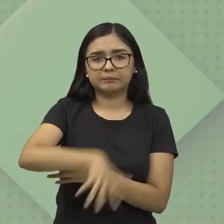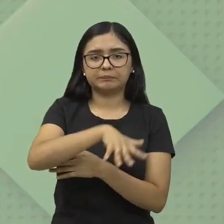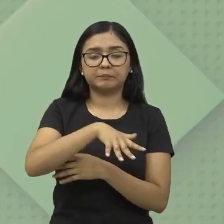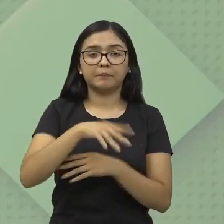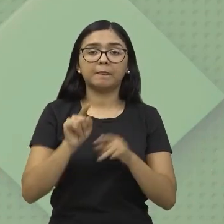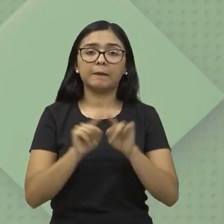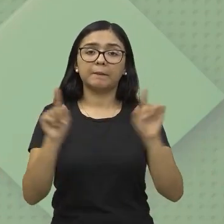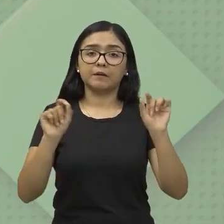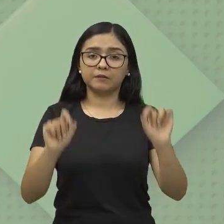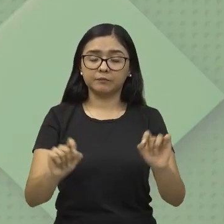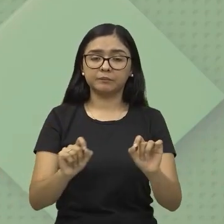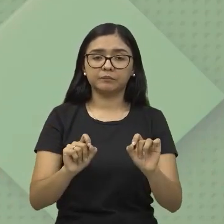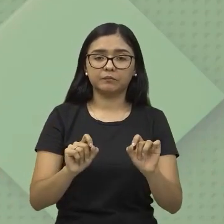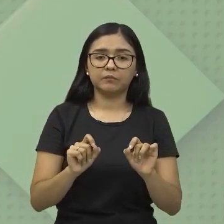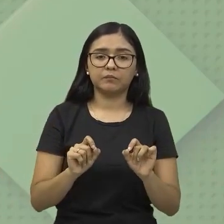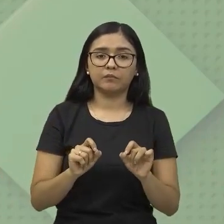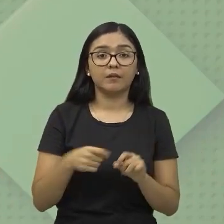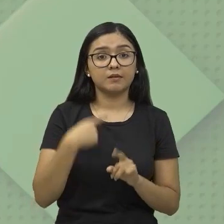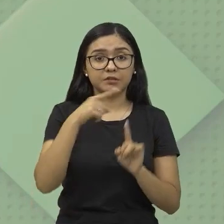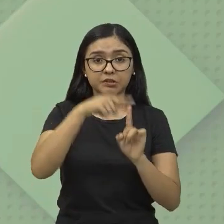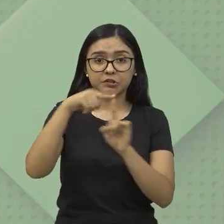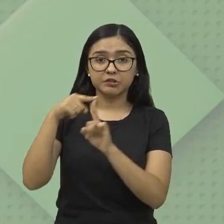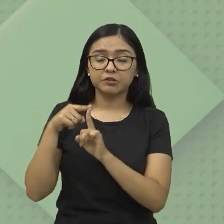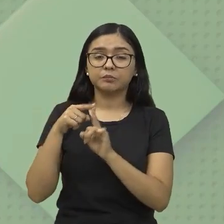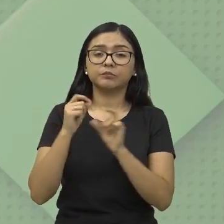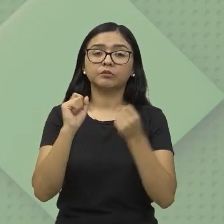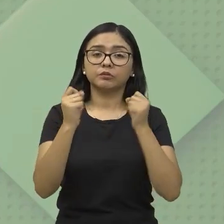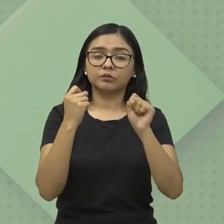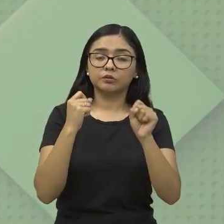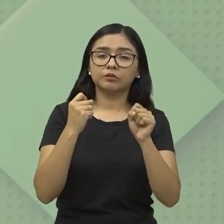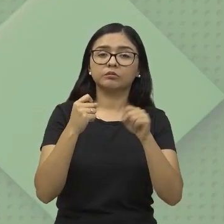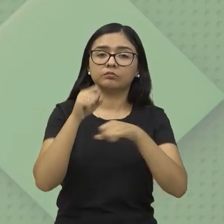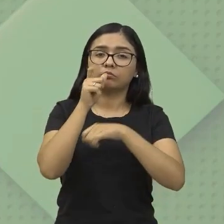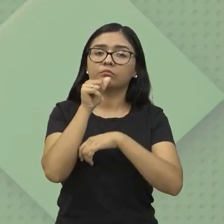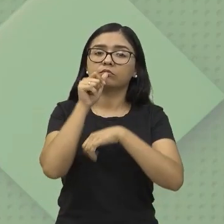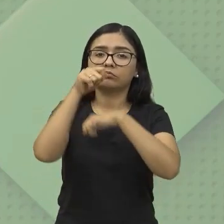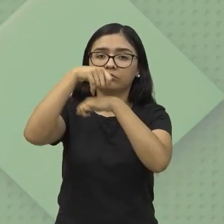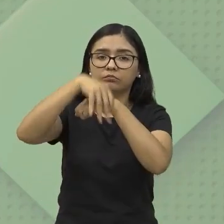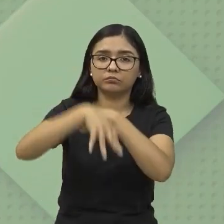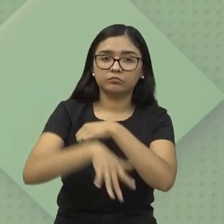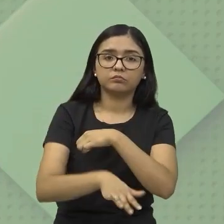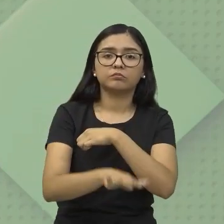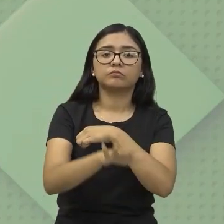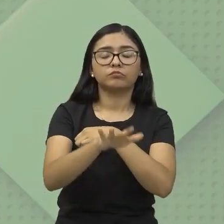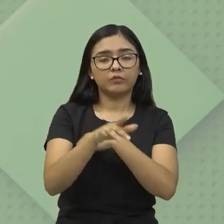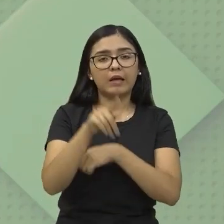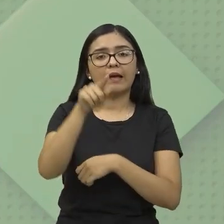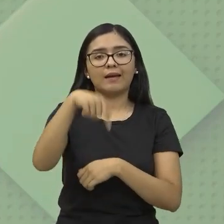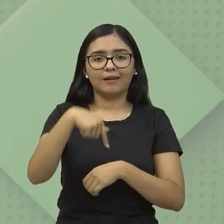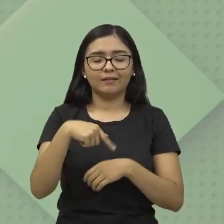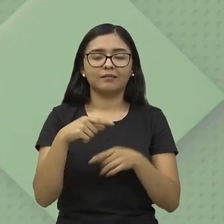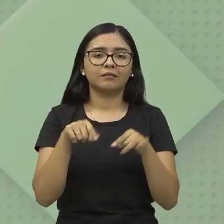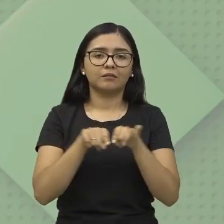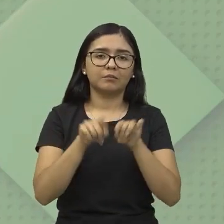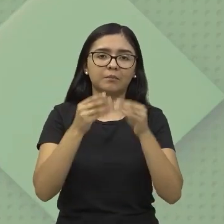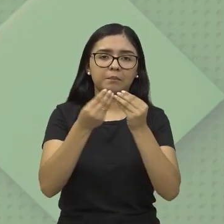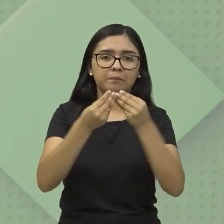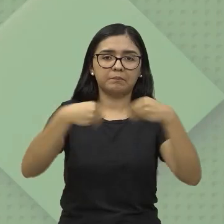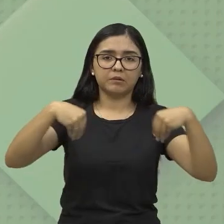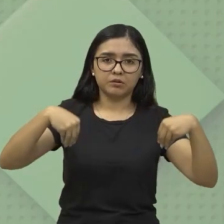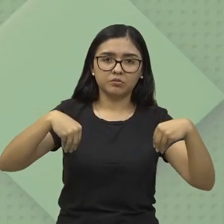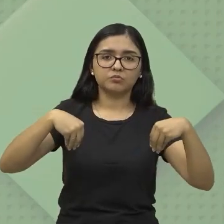Porém, no caso dessa hidrelétrica, infelizmente, ela foi considerada ali um prejuízo, né? Uma